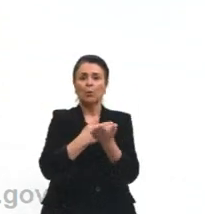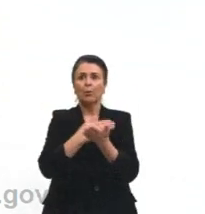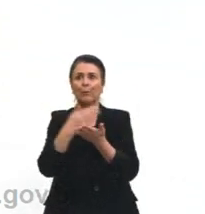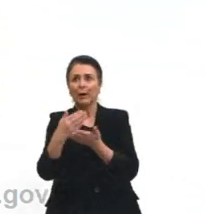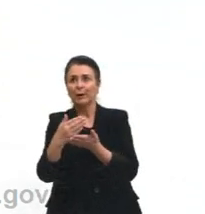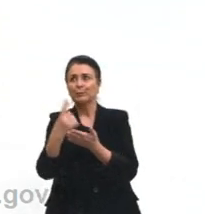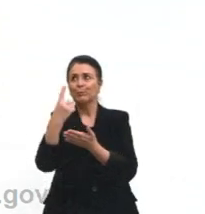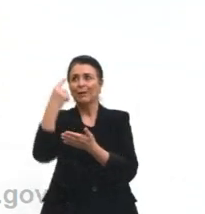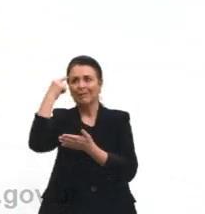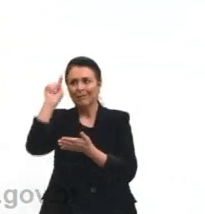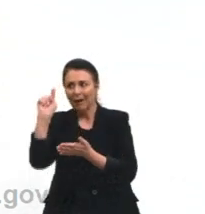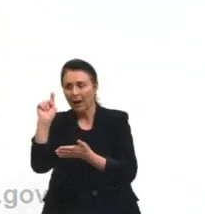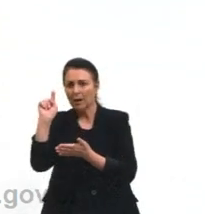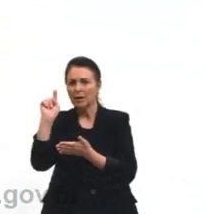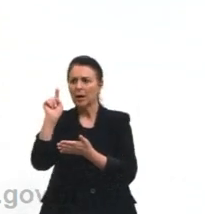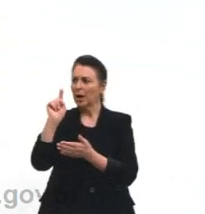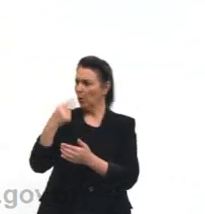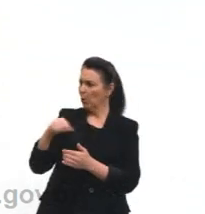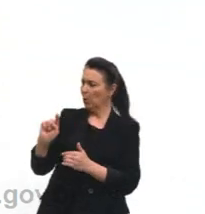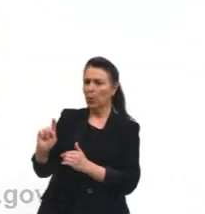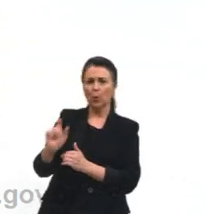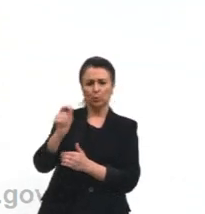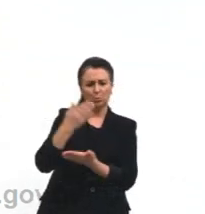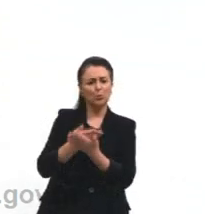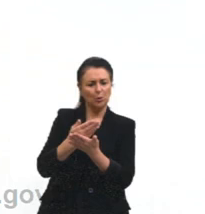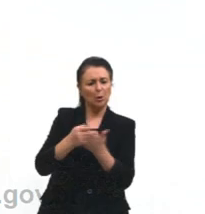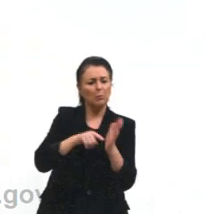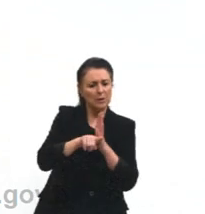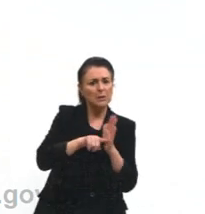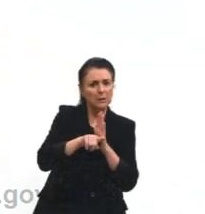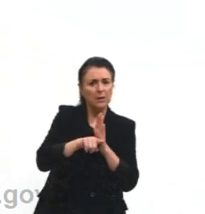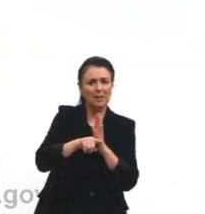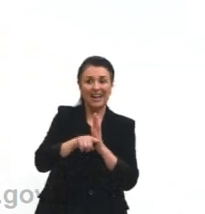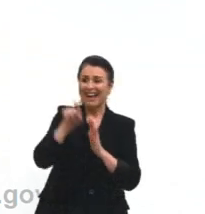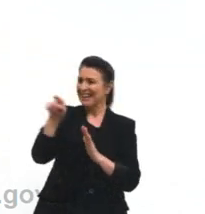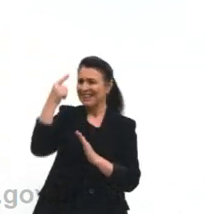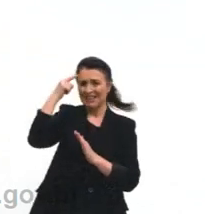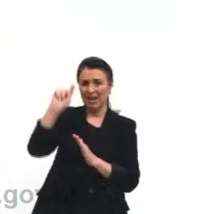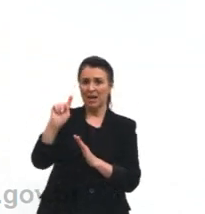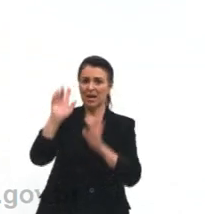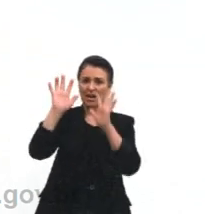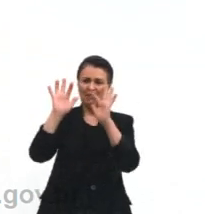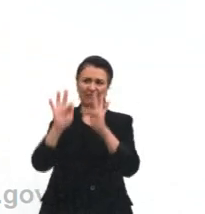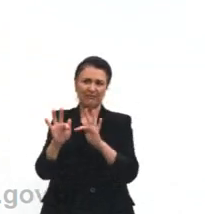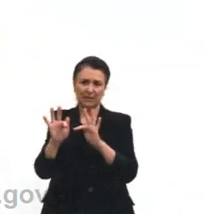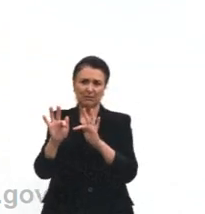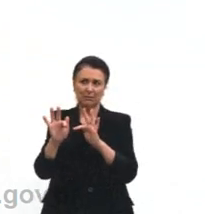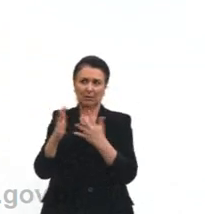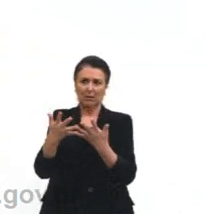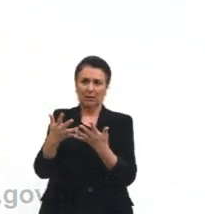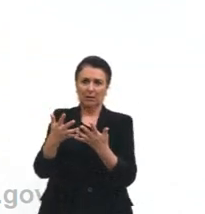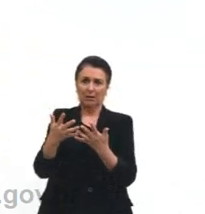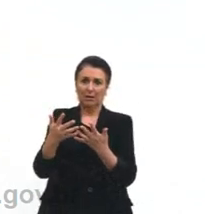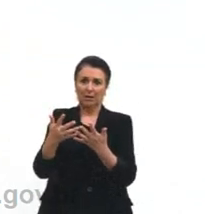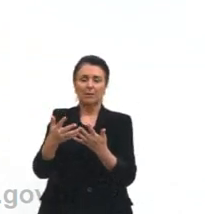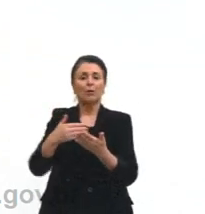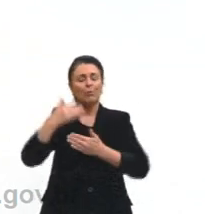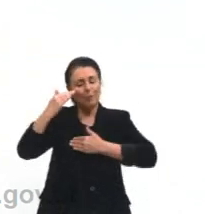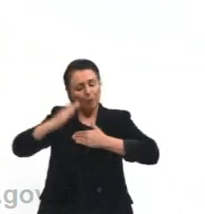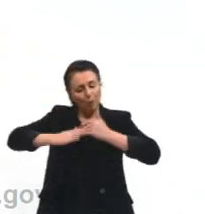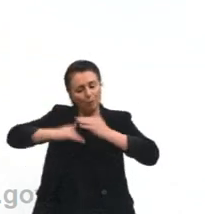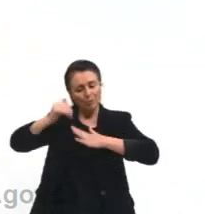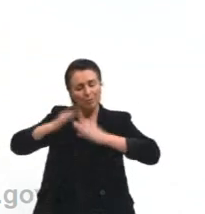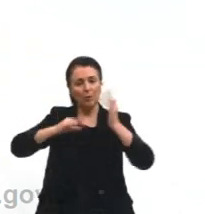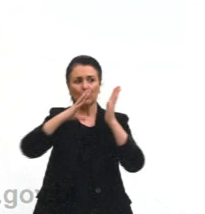ideia, veio outro estudioso, refutou essa ideia e assim foi indo, construindo o conhecimento. São sempre modelos